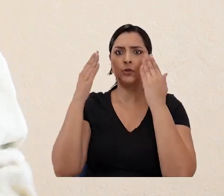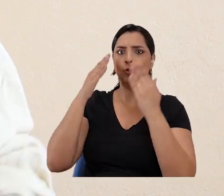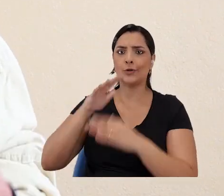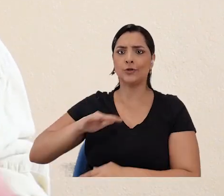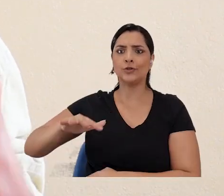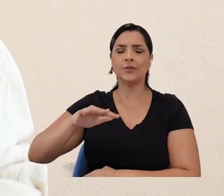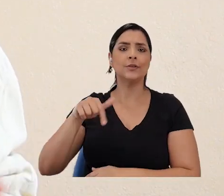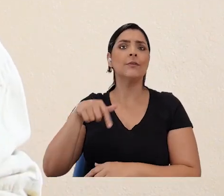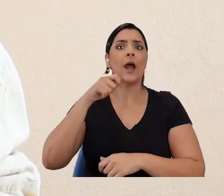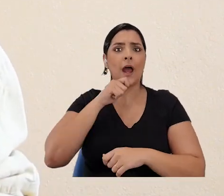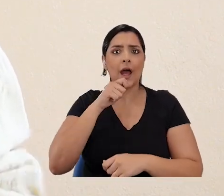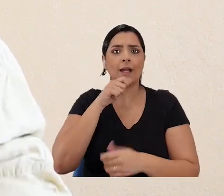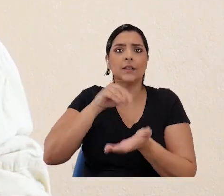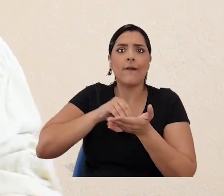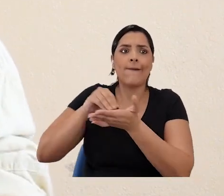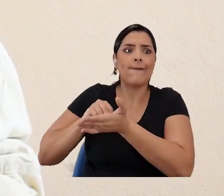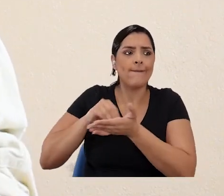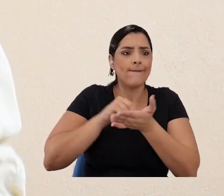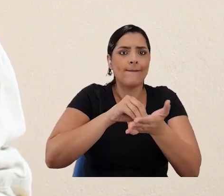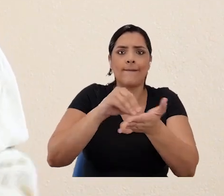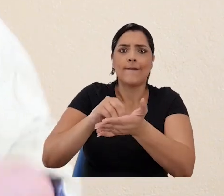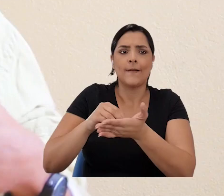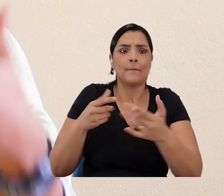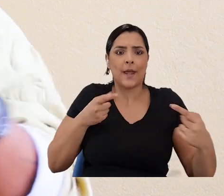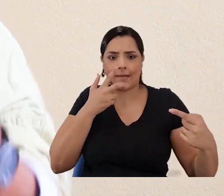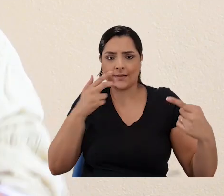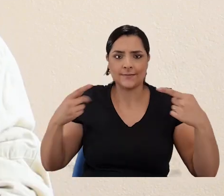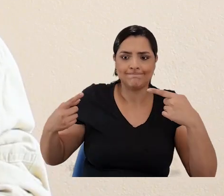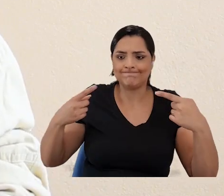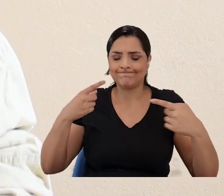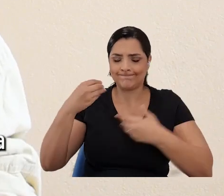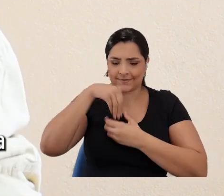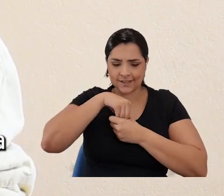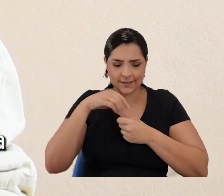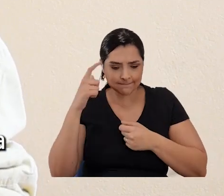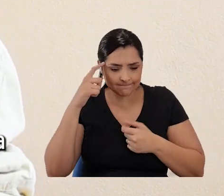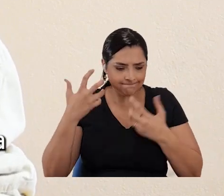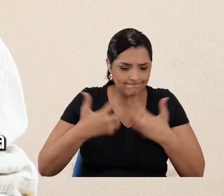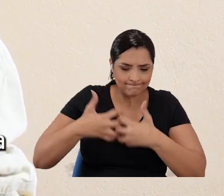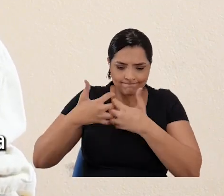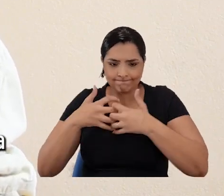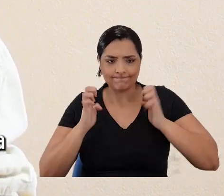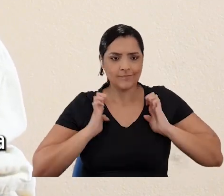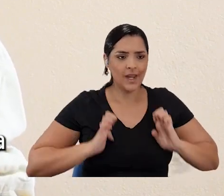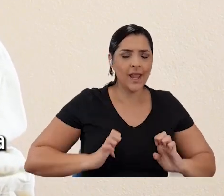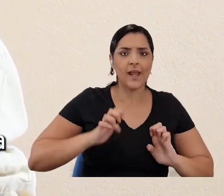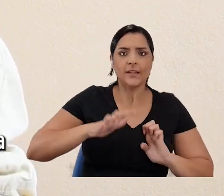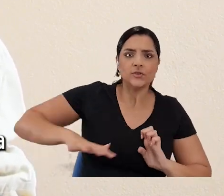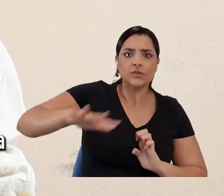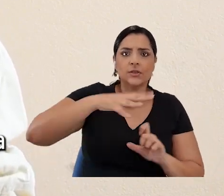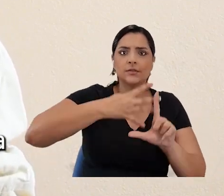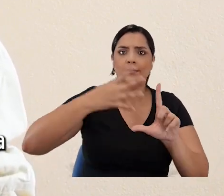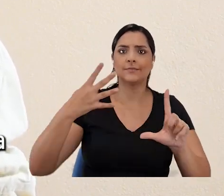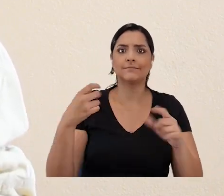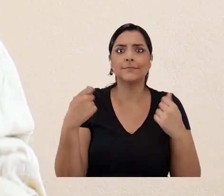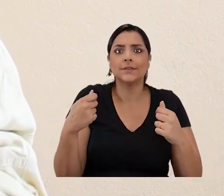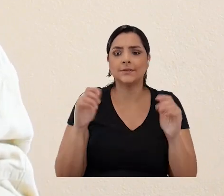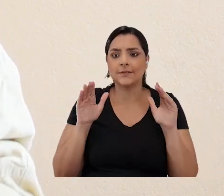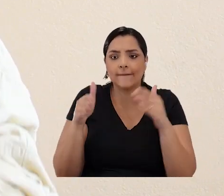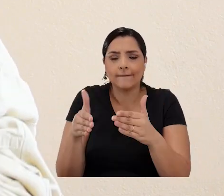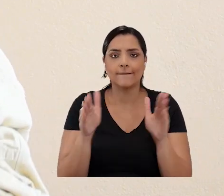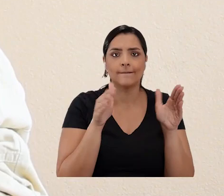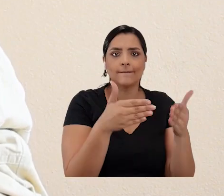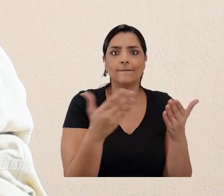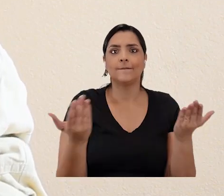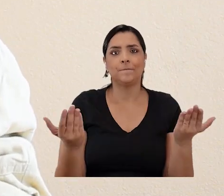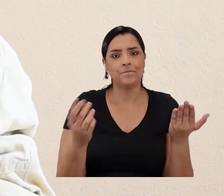psicologia são áreas de atuação que ainda estão em disputa dentro de si para construir uma atuação que seja ética com essa população. Então, acho